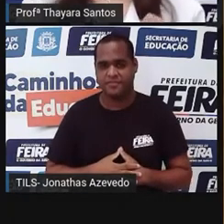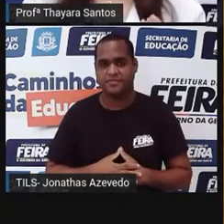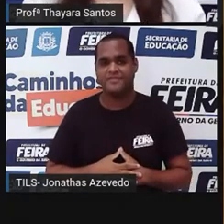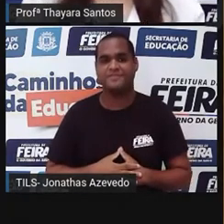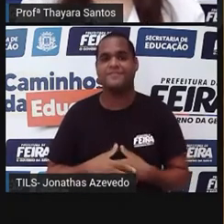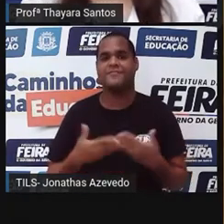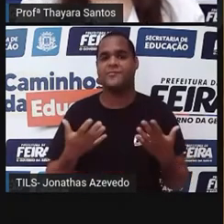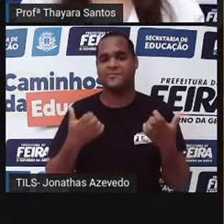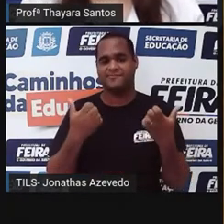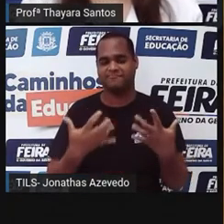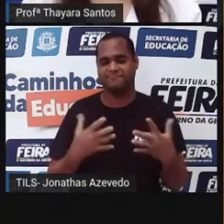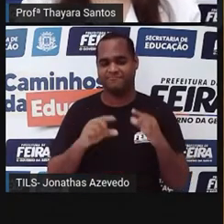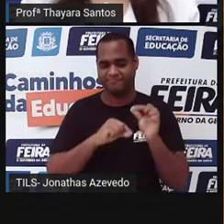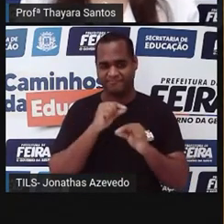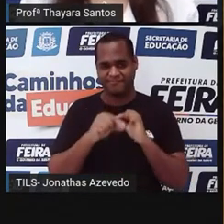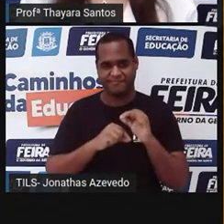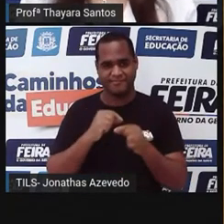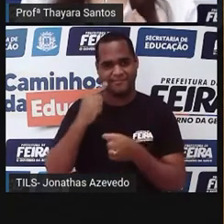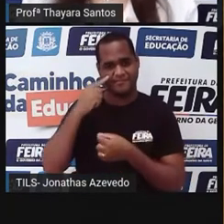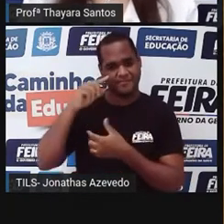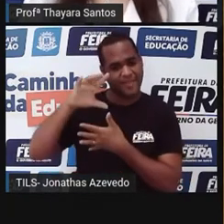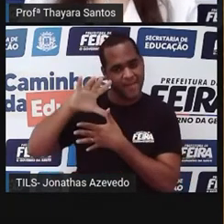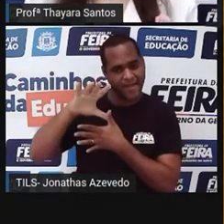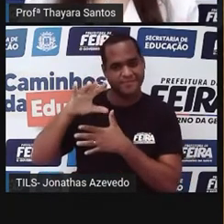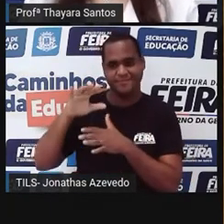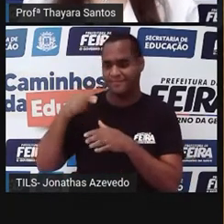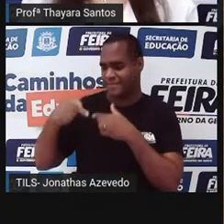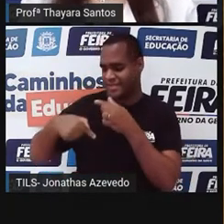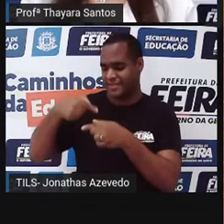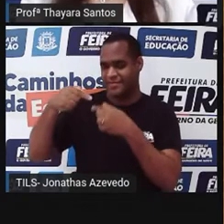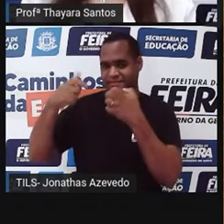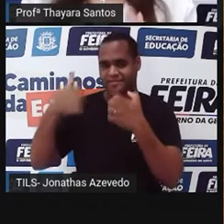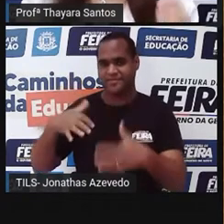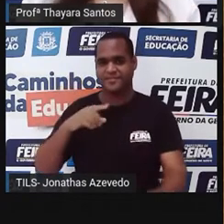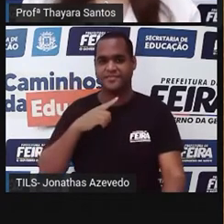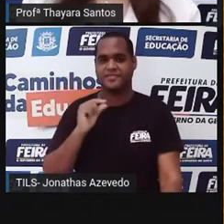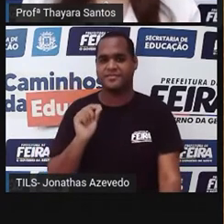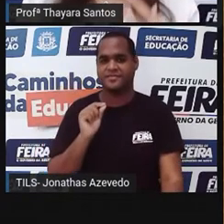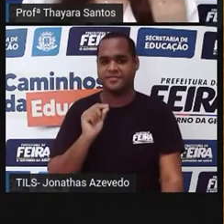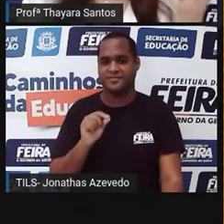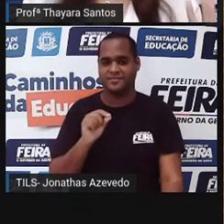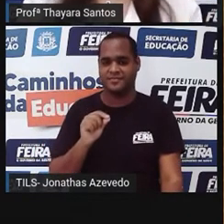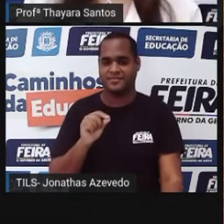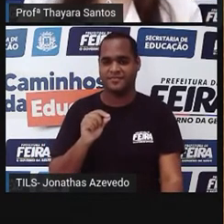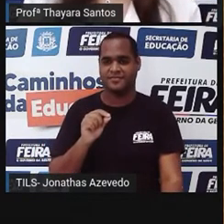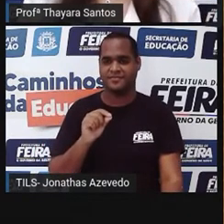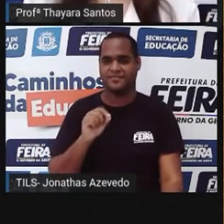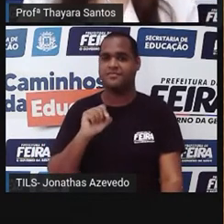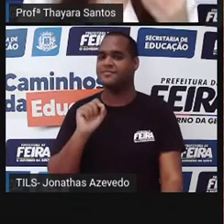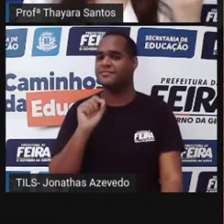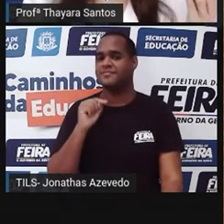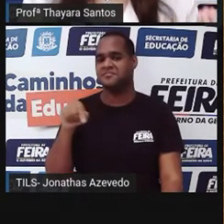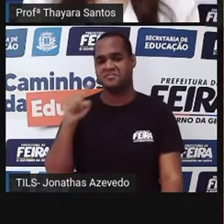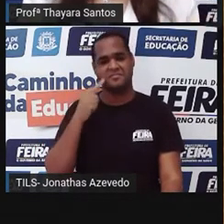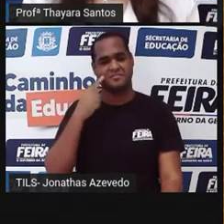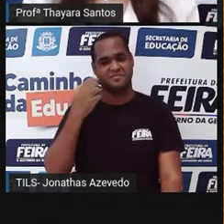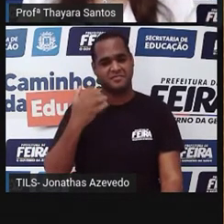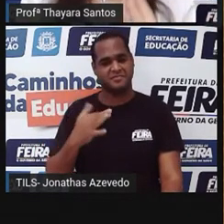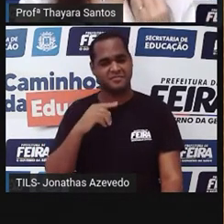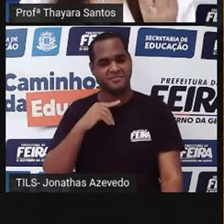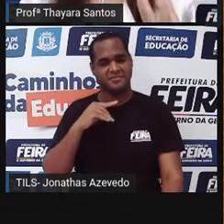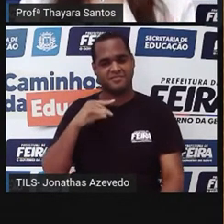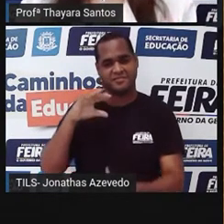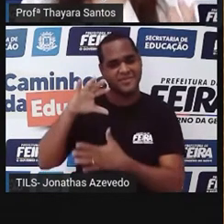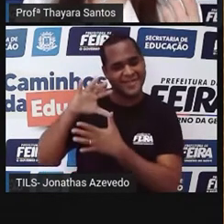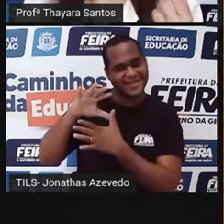Agora vamos falar um pouquinho sobre a técnica do mapeamento genético. O que é isso? É aquilo que eu falei pra vocês. Mapeamento genético,